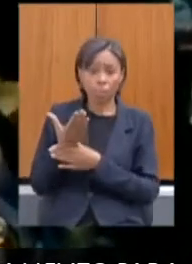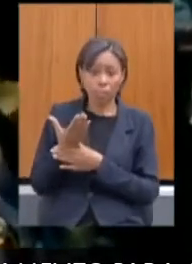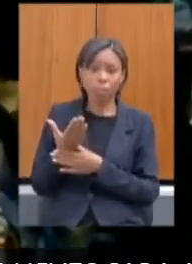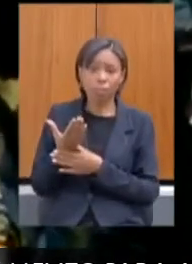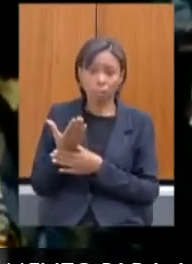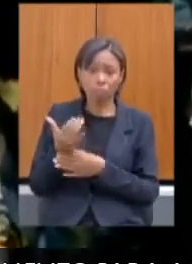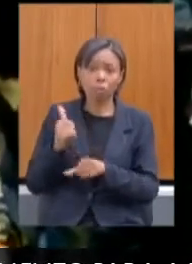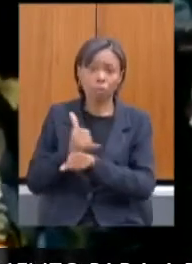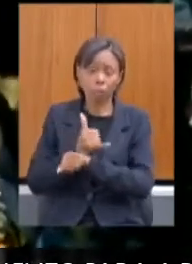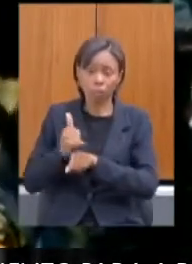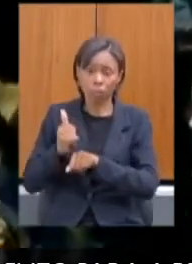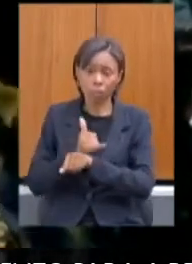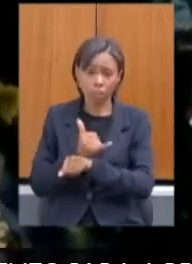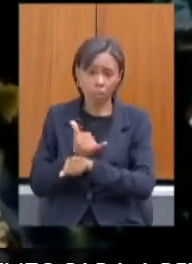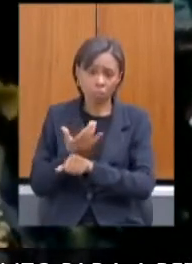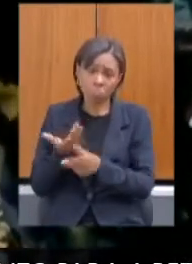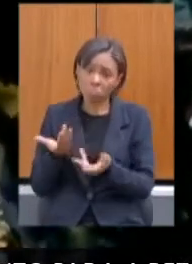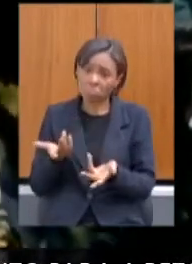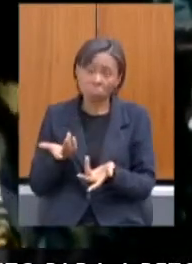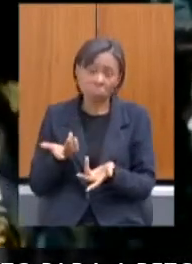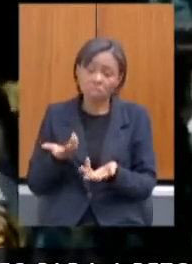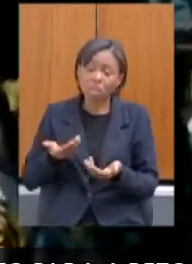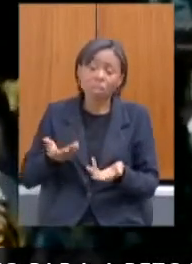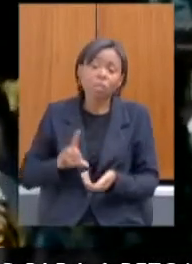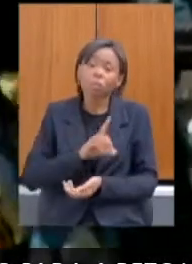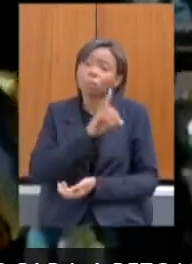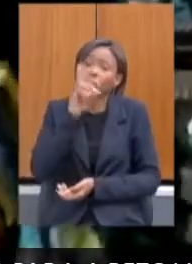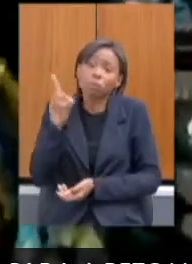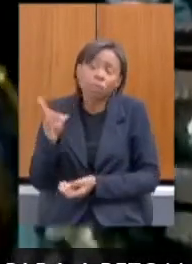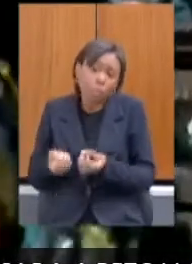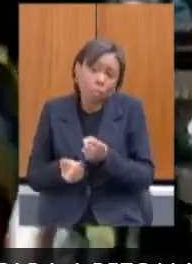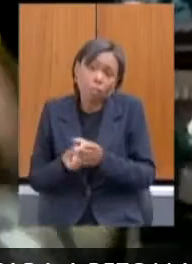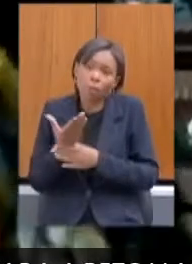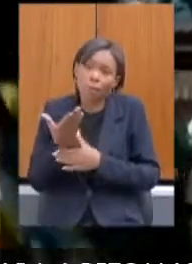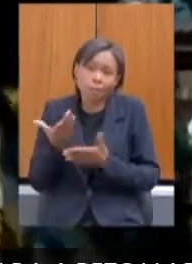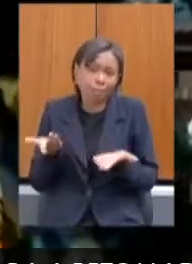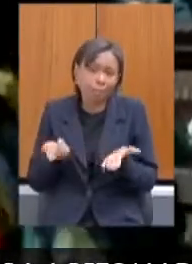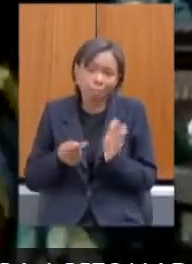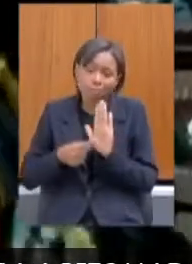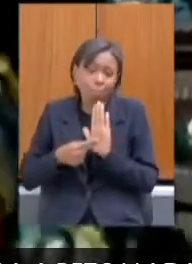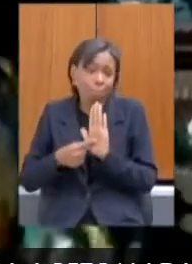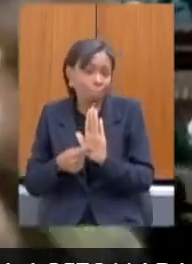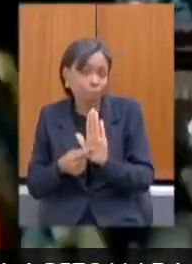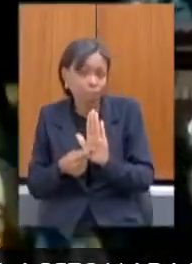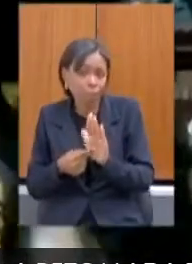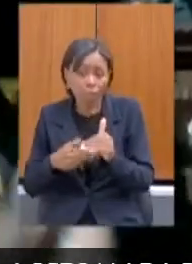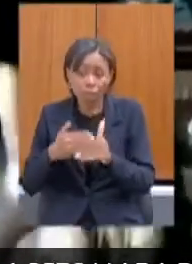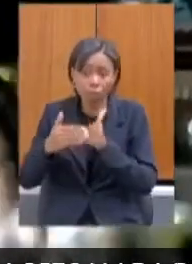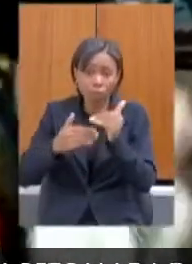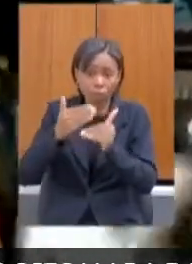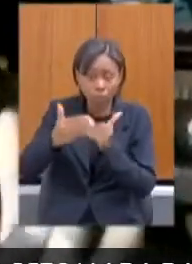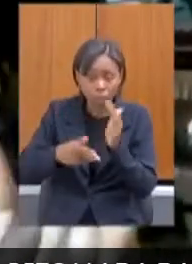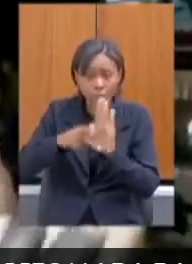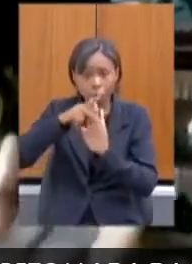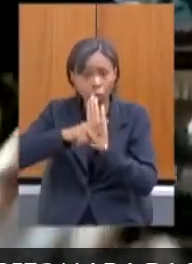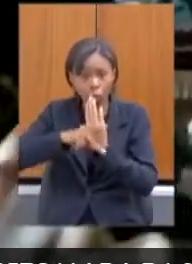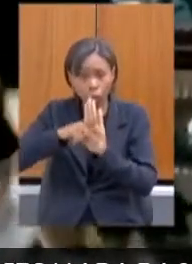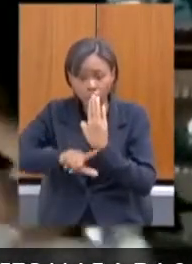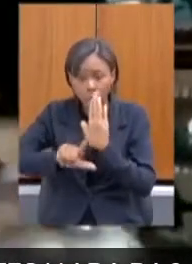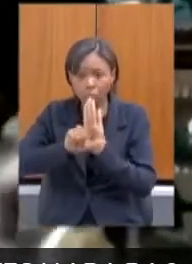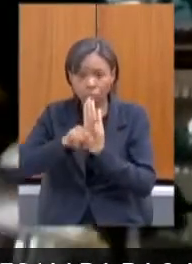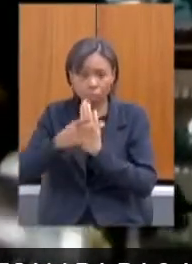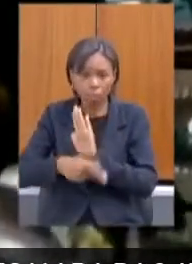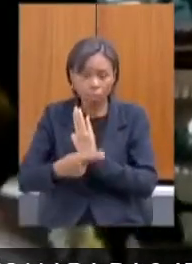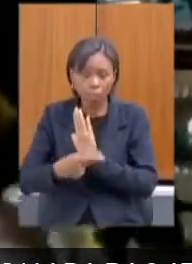mecanismo não tem previsão ainda de criação, talvez a gente tenha que apresentar ou avançar com projetos de leite nessa casa,